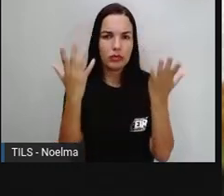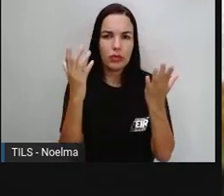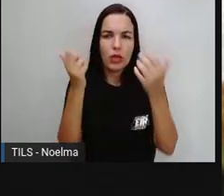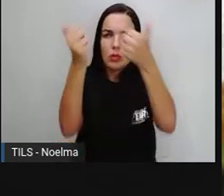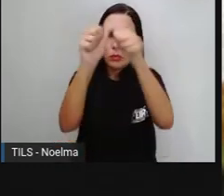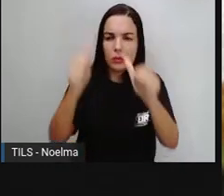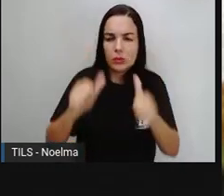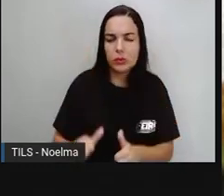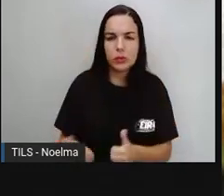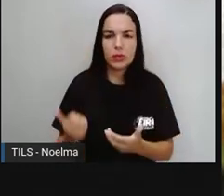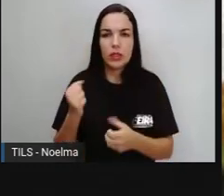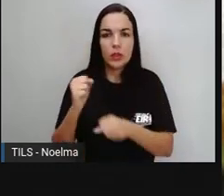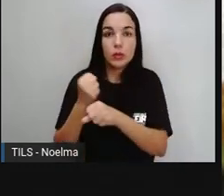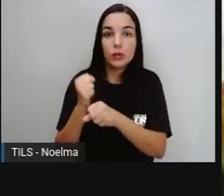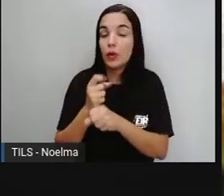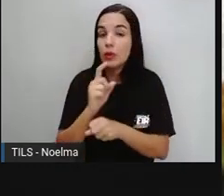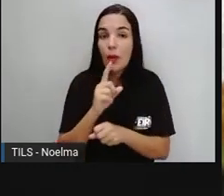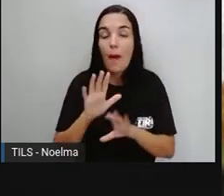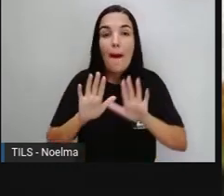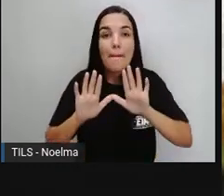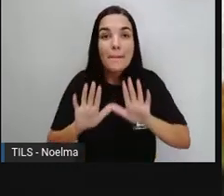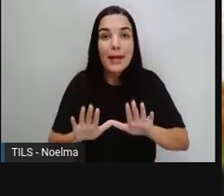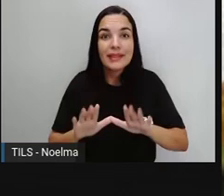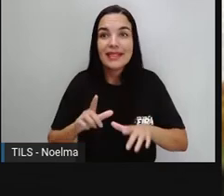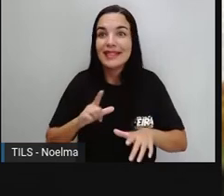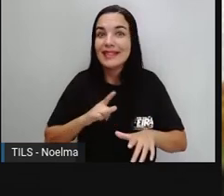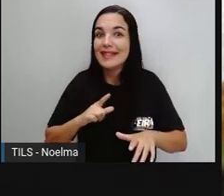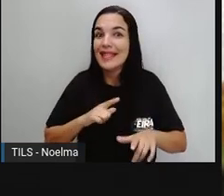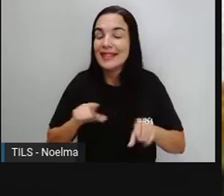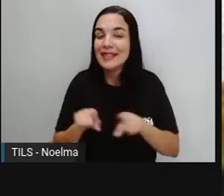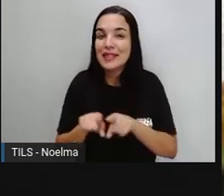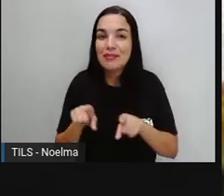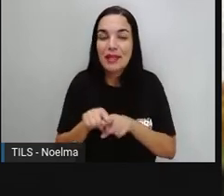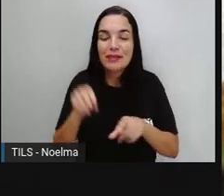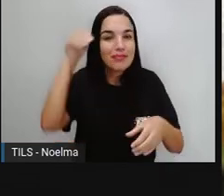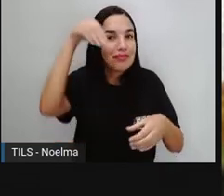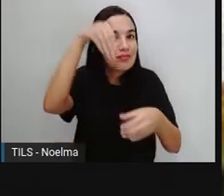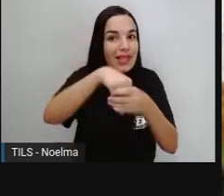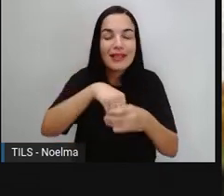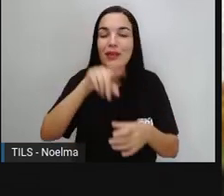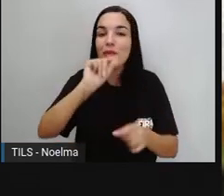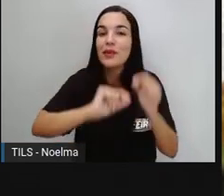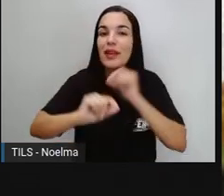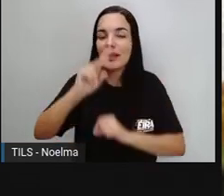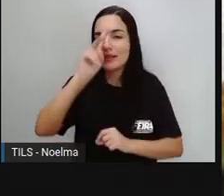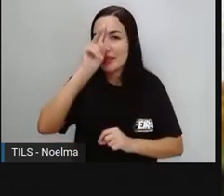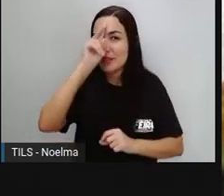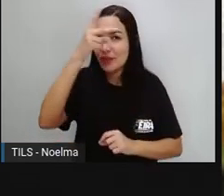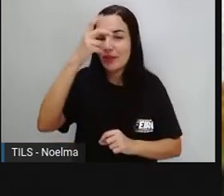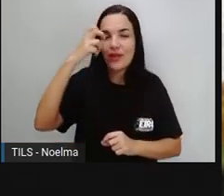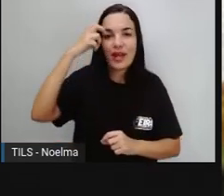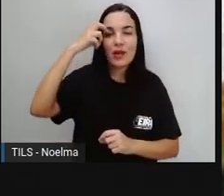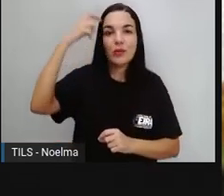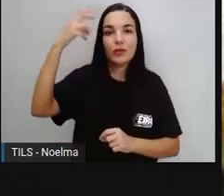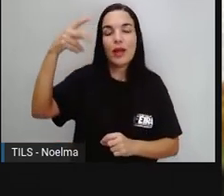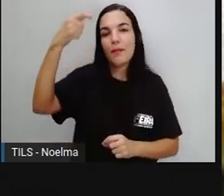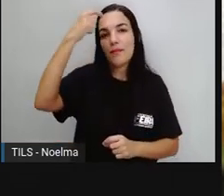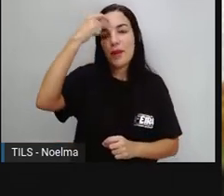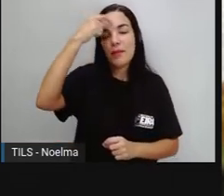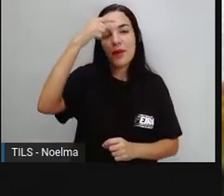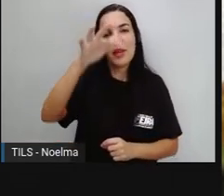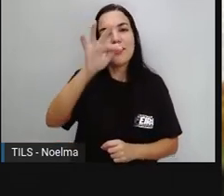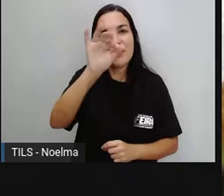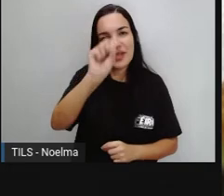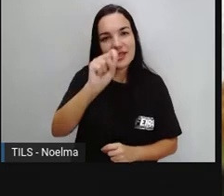imateriais, que também fazem parte daquilo que constitui, que constrói a história e as memórias de